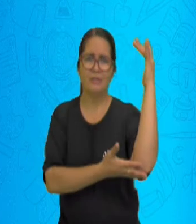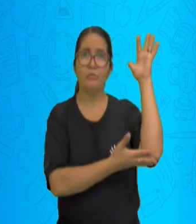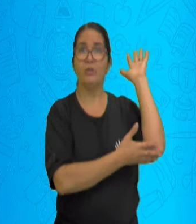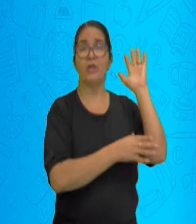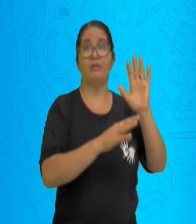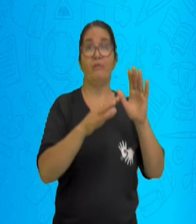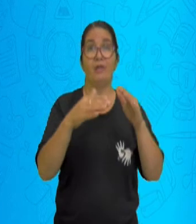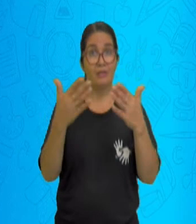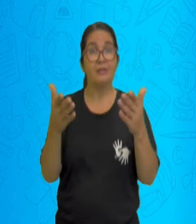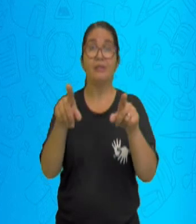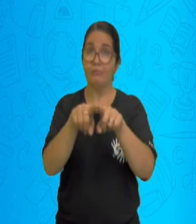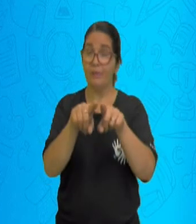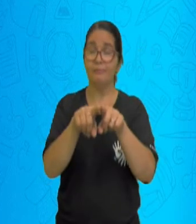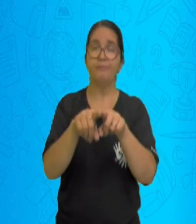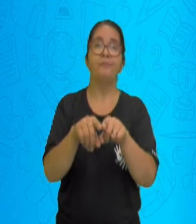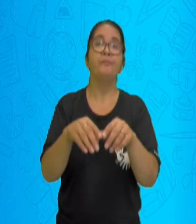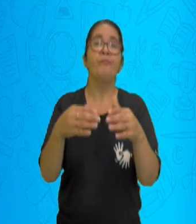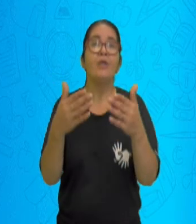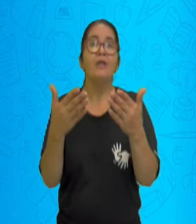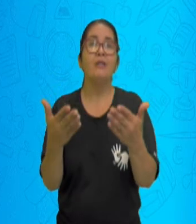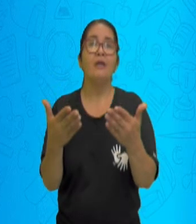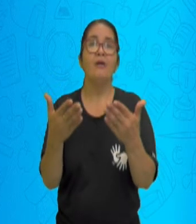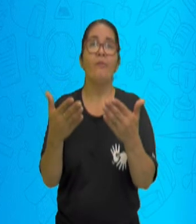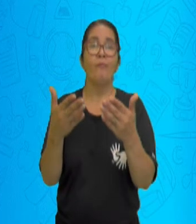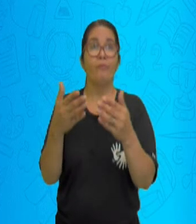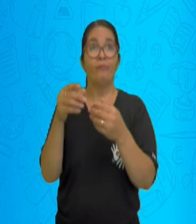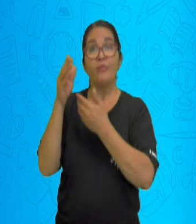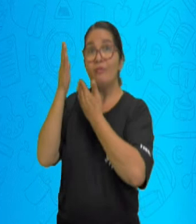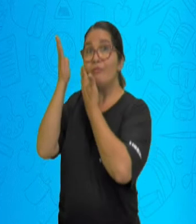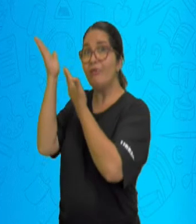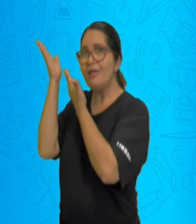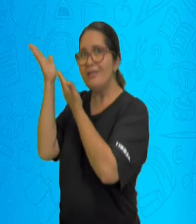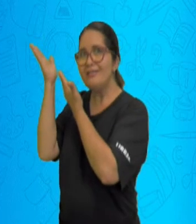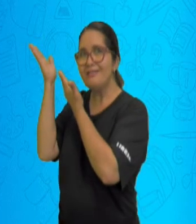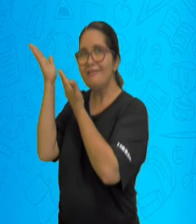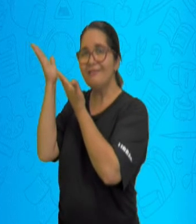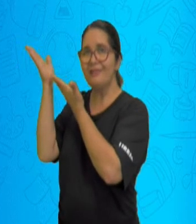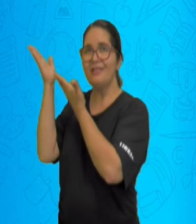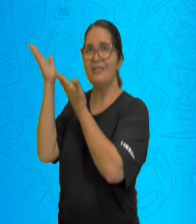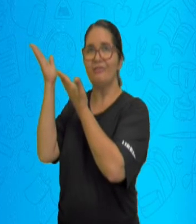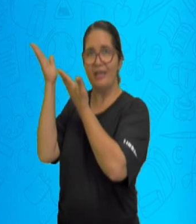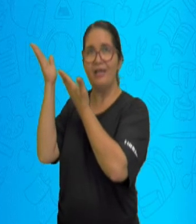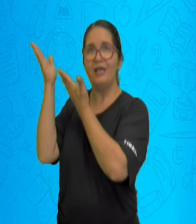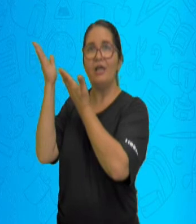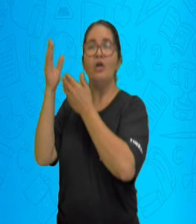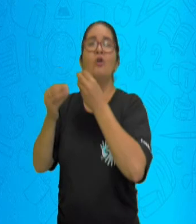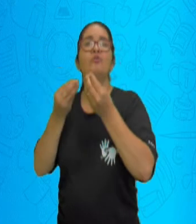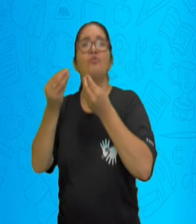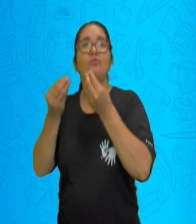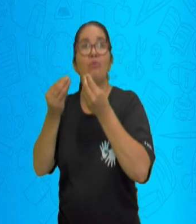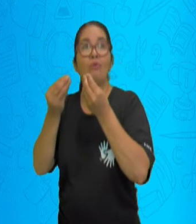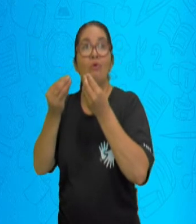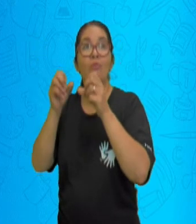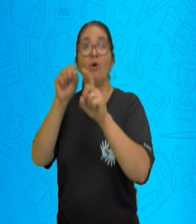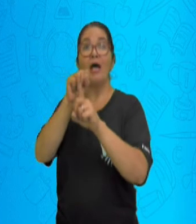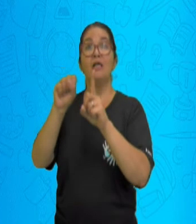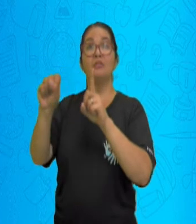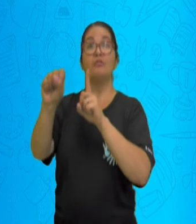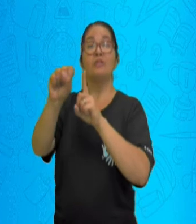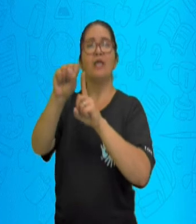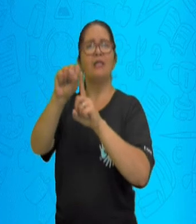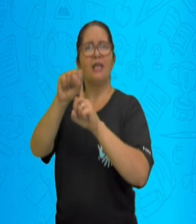como imagem que eu trouxe para vocês, as casas, as moradias ainda, eles fazem a mesma estrutura que eles têm na Alemanha,